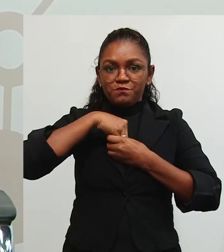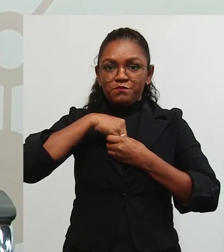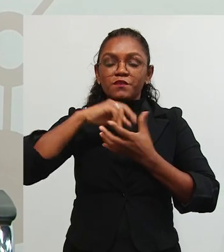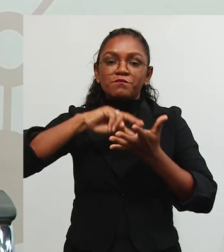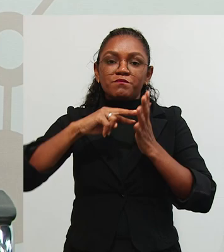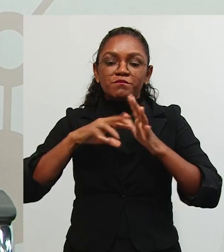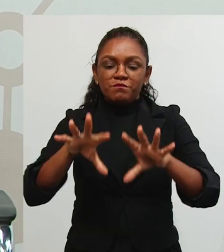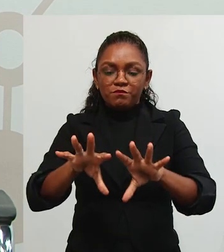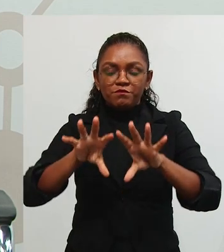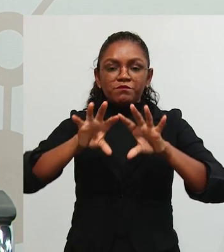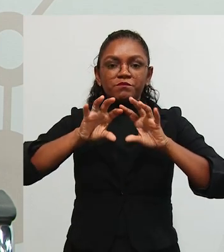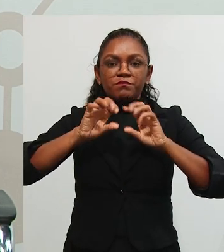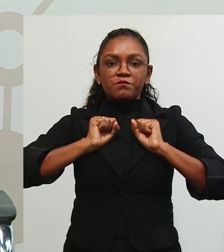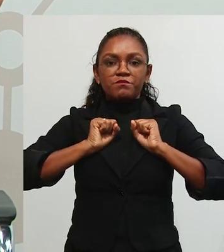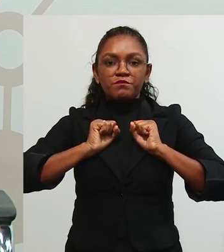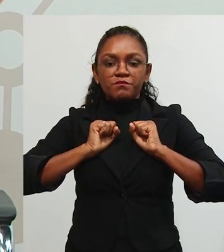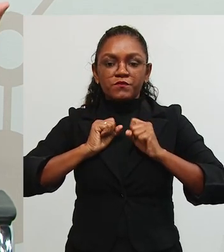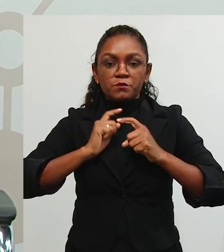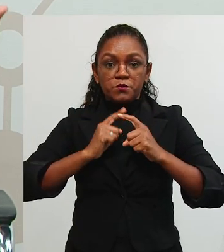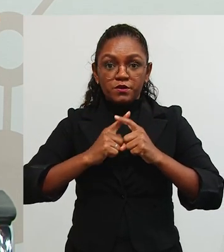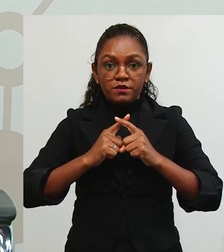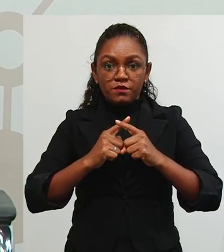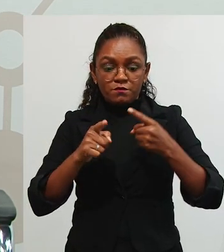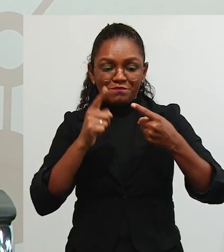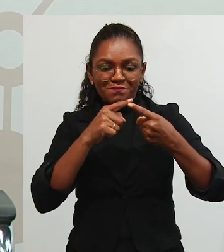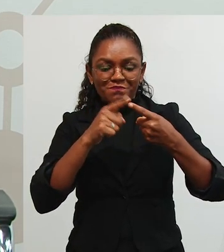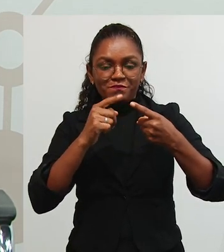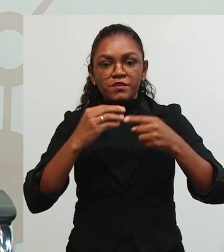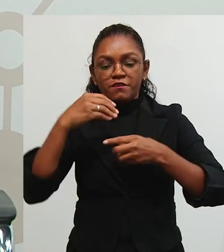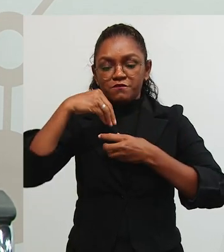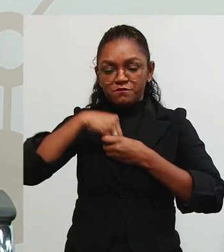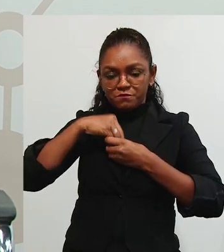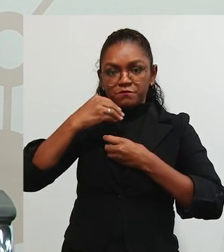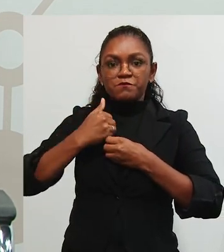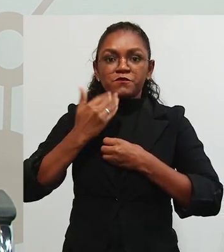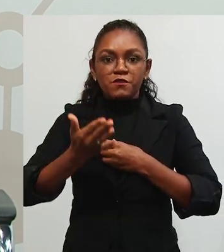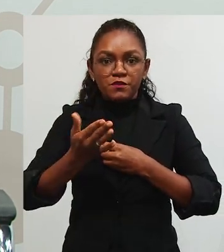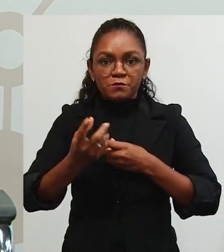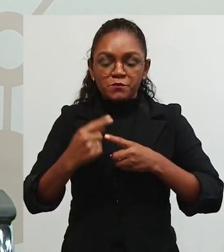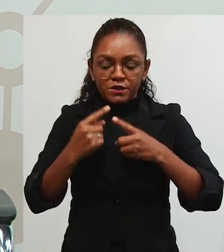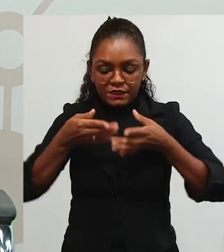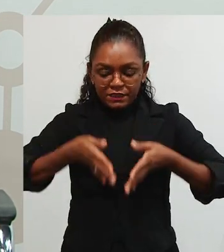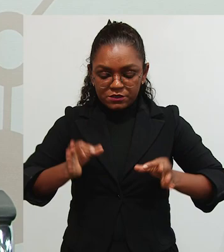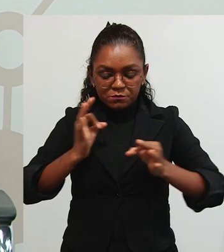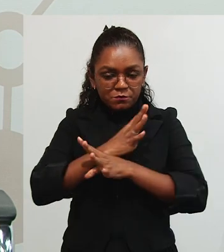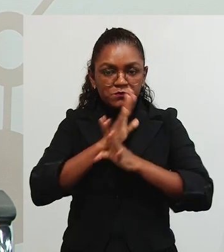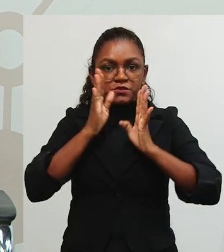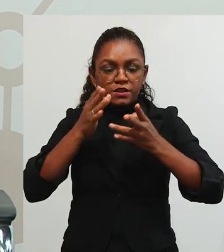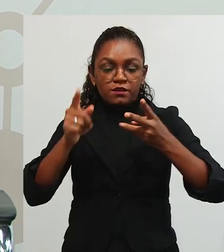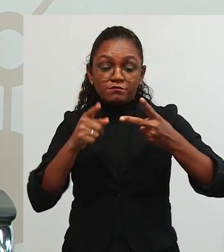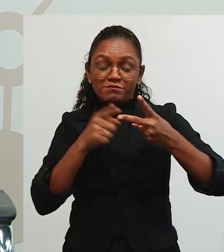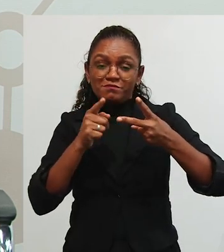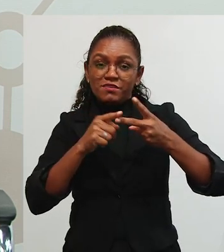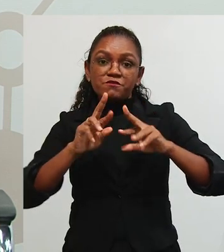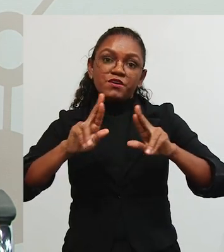no inatismo, a concepção era de que é de dentro para fora, né, biológico, já está em